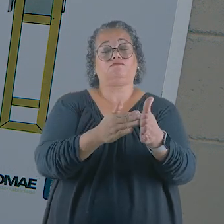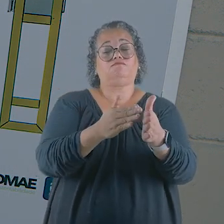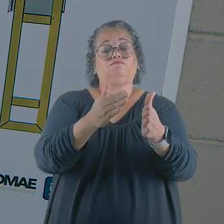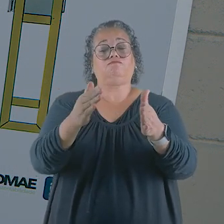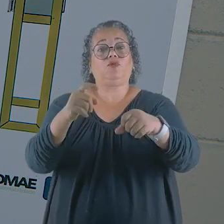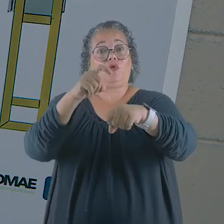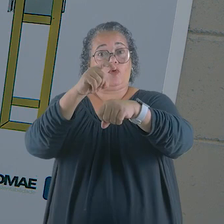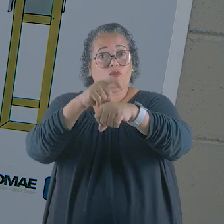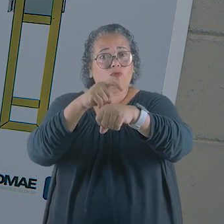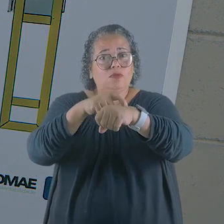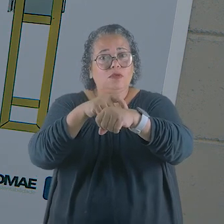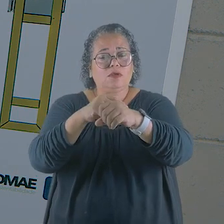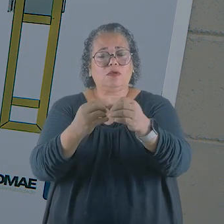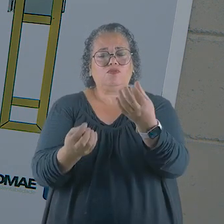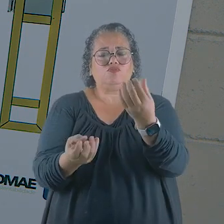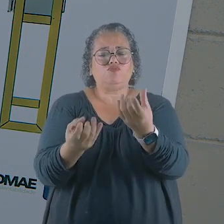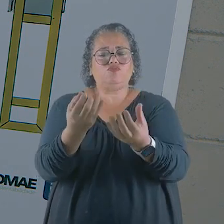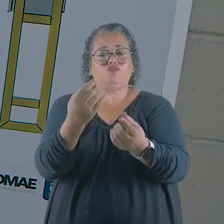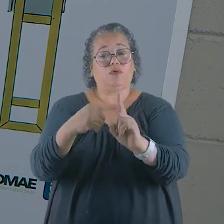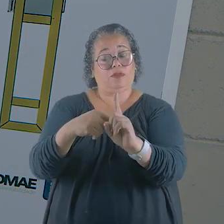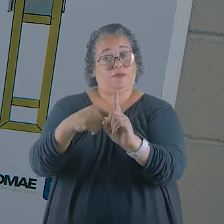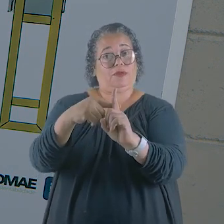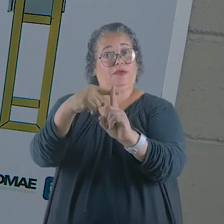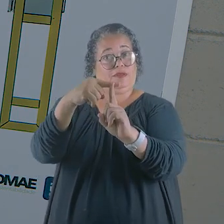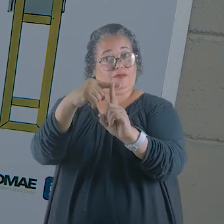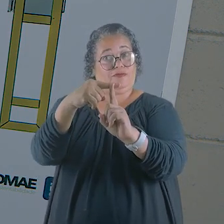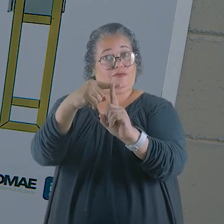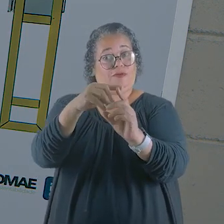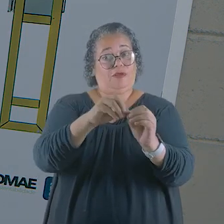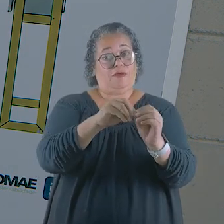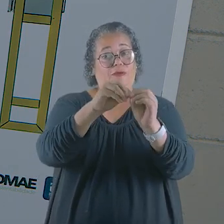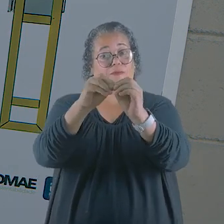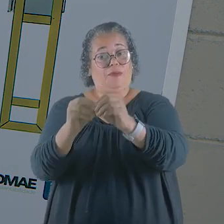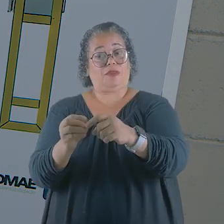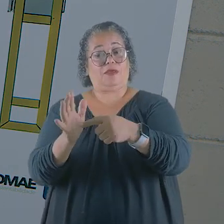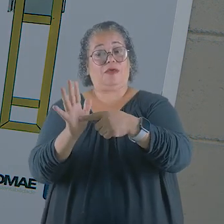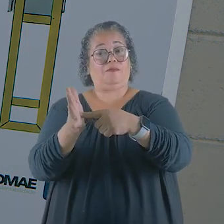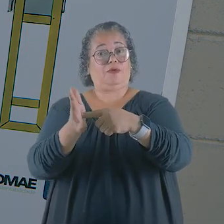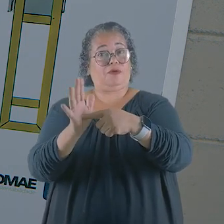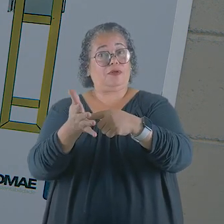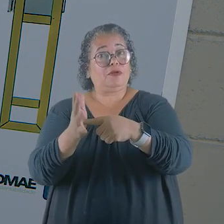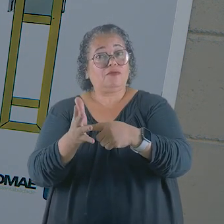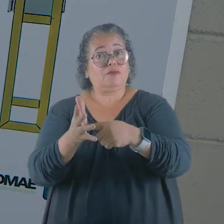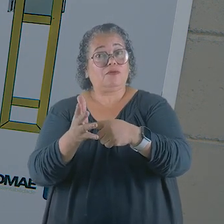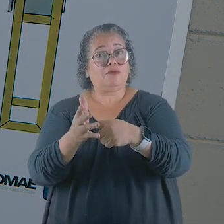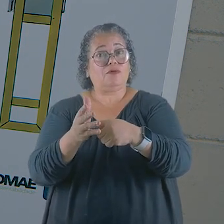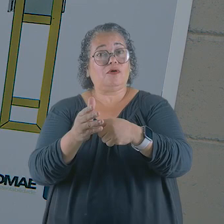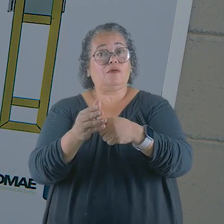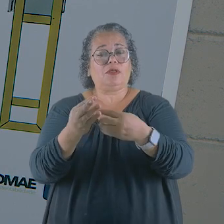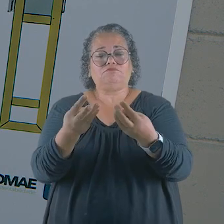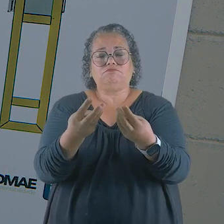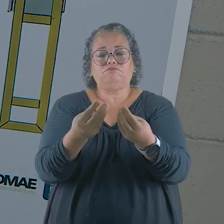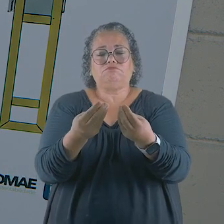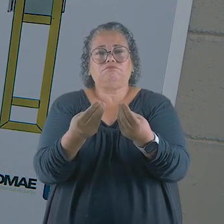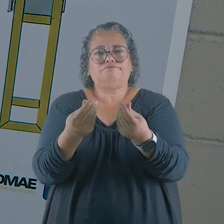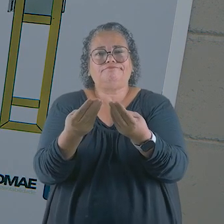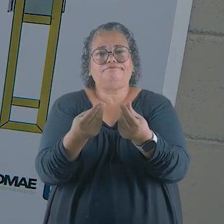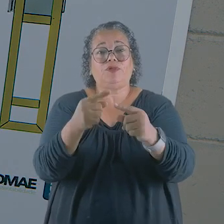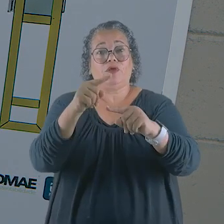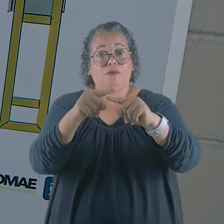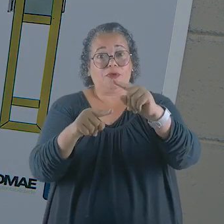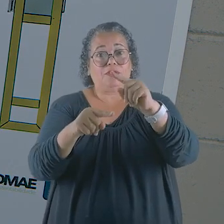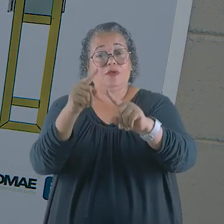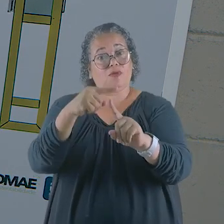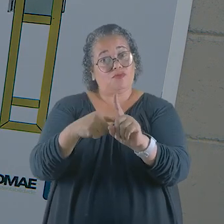e essa faixa de temperatura, nós encaminhamos isso ao reator para que possamos fazer a decomposição térmica do material.